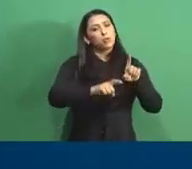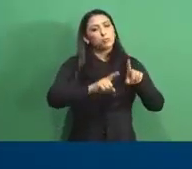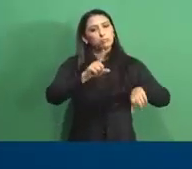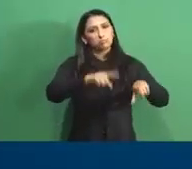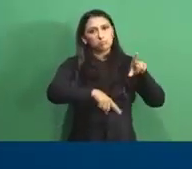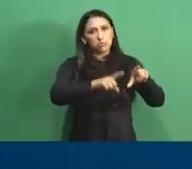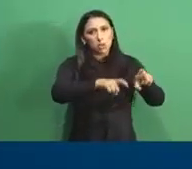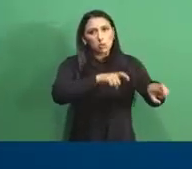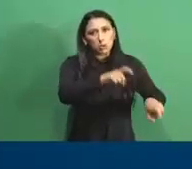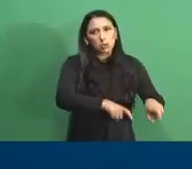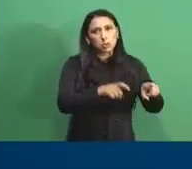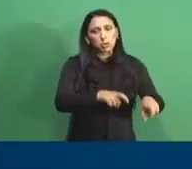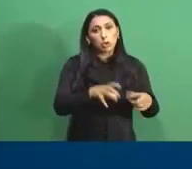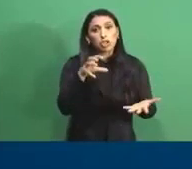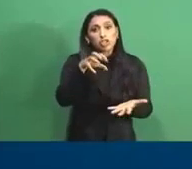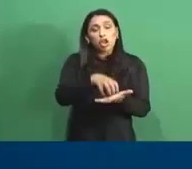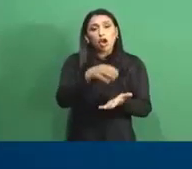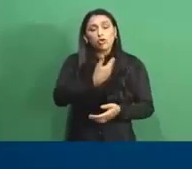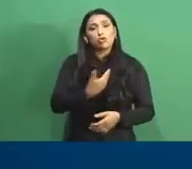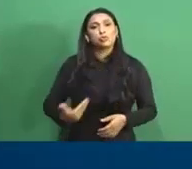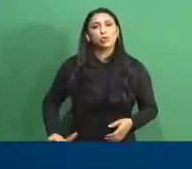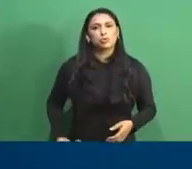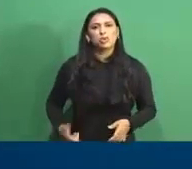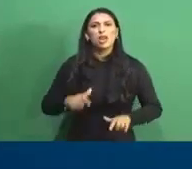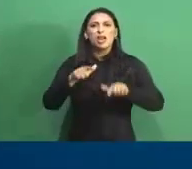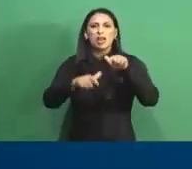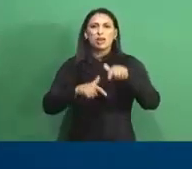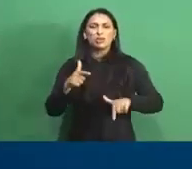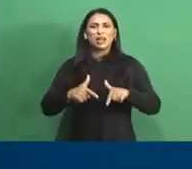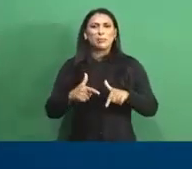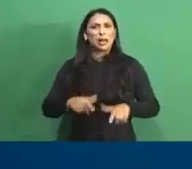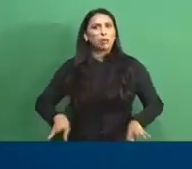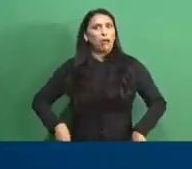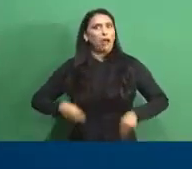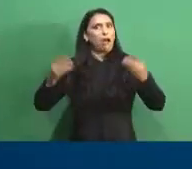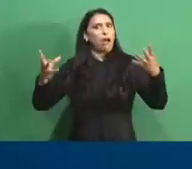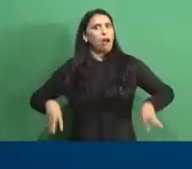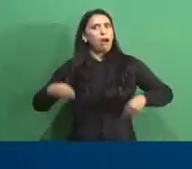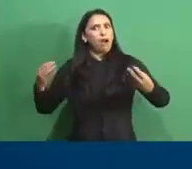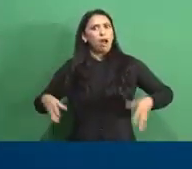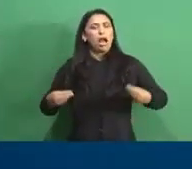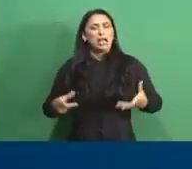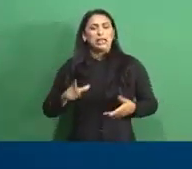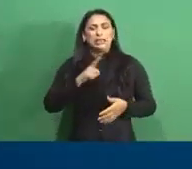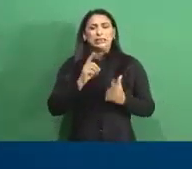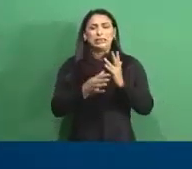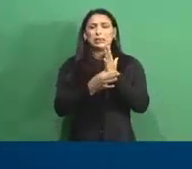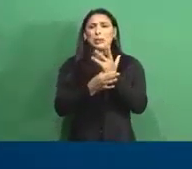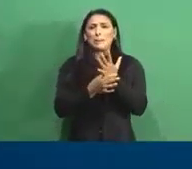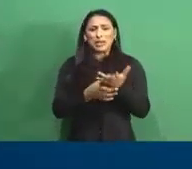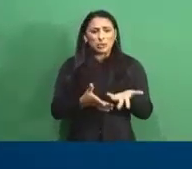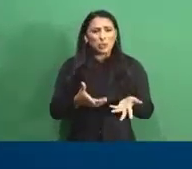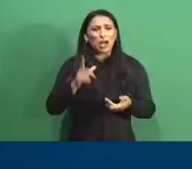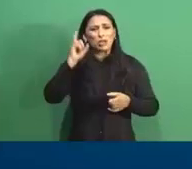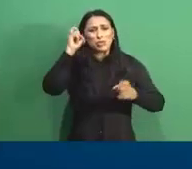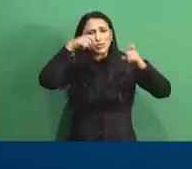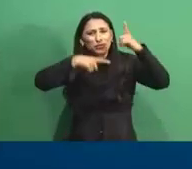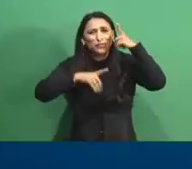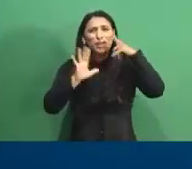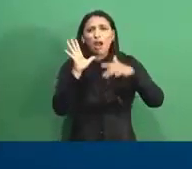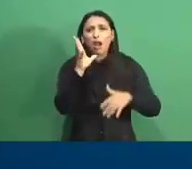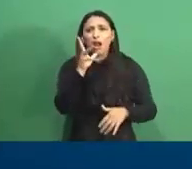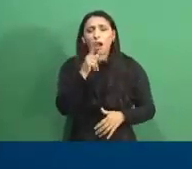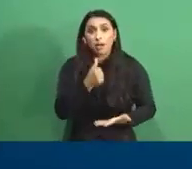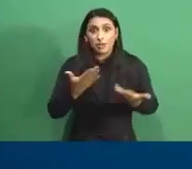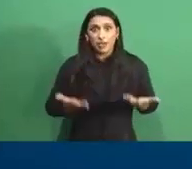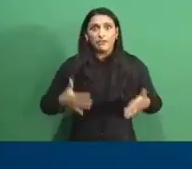junto à organização. os pagãos públicos. É um trabalho muito oneroso, totalmente manual, impreciso e demorado.